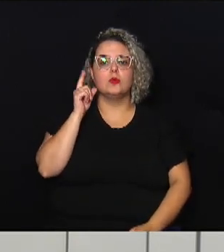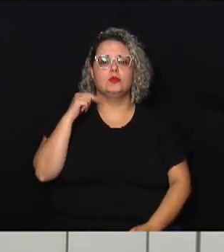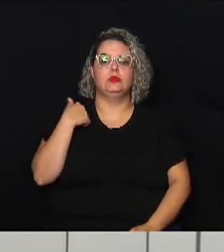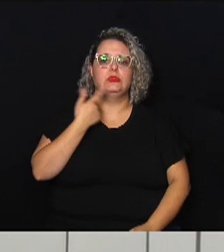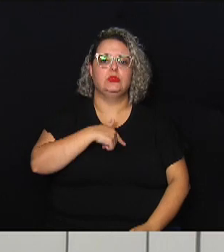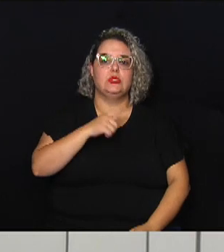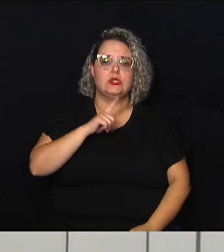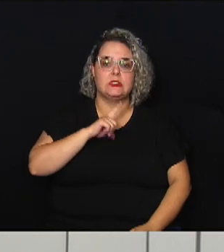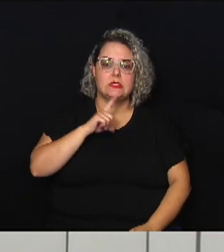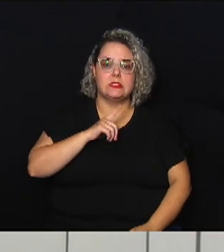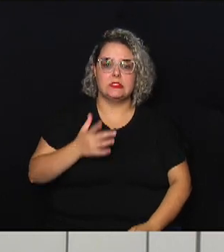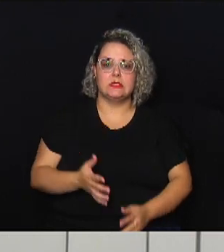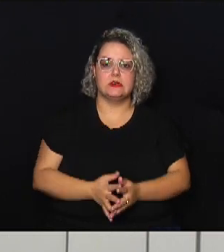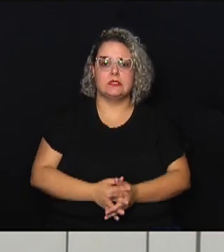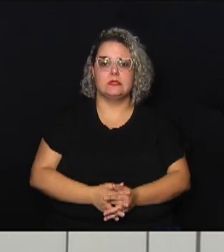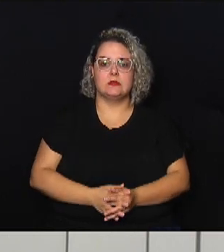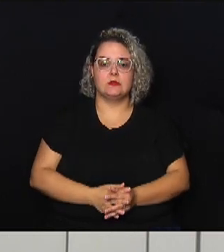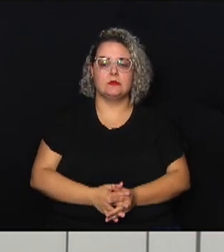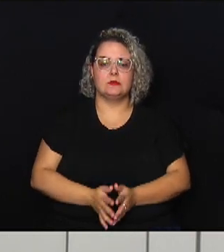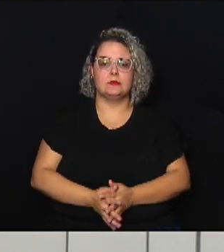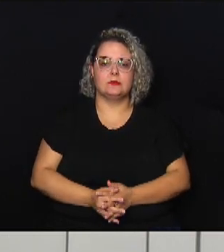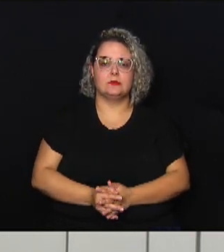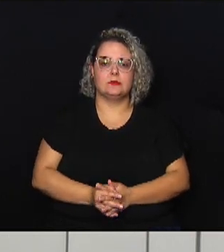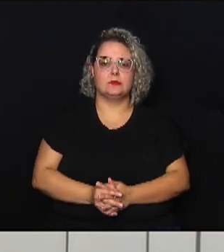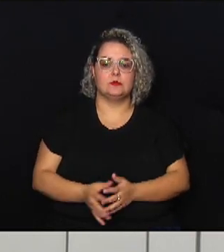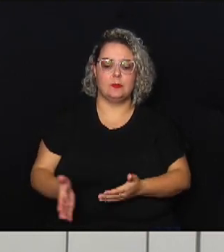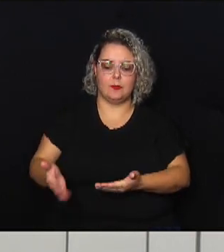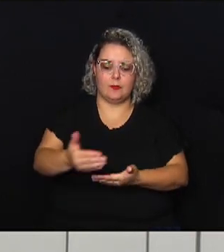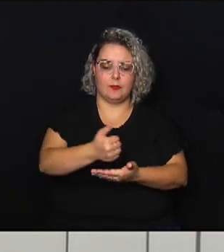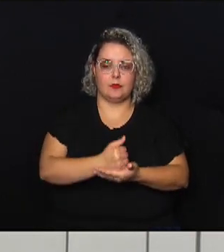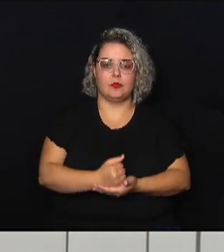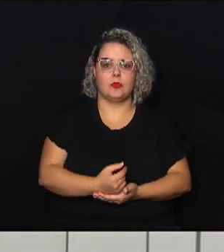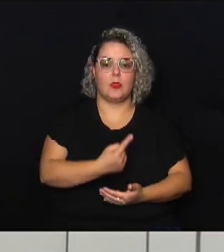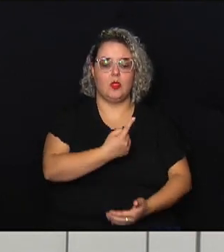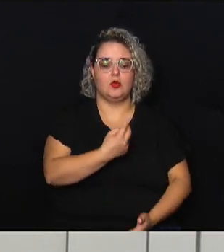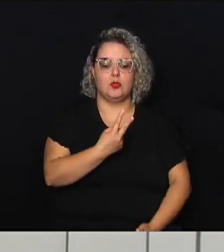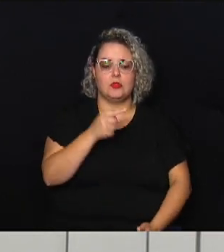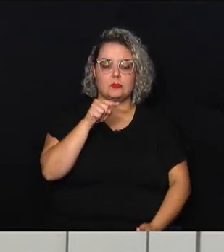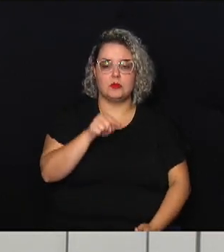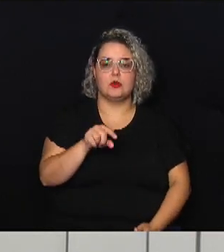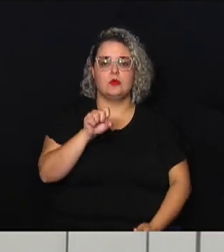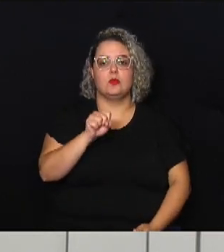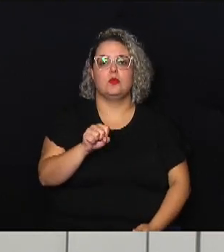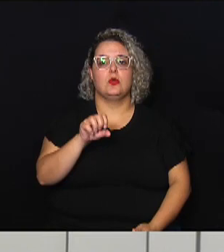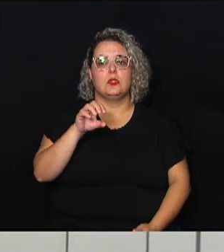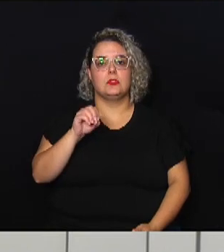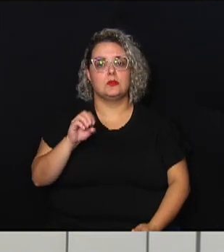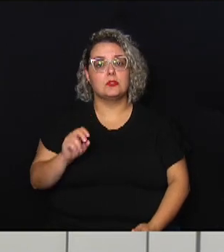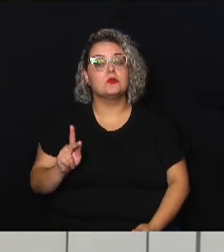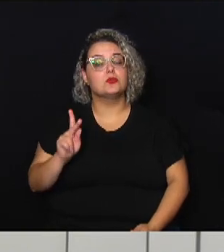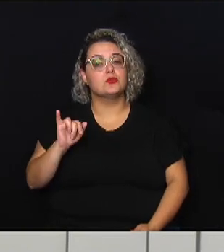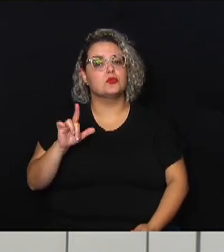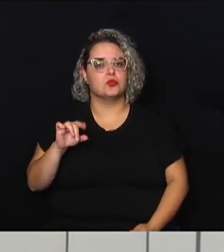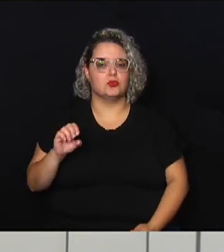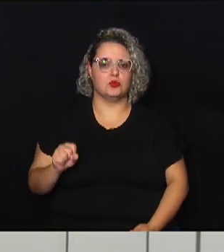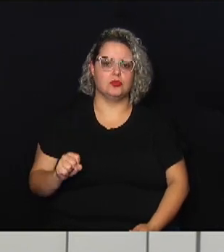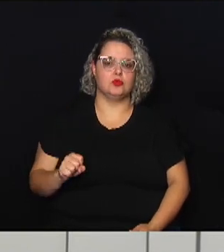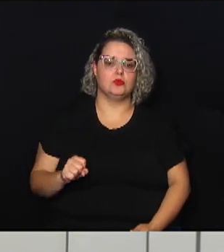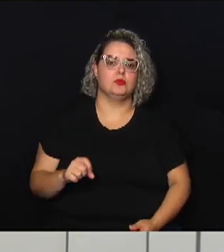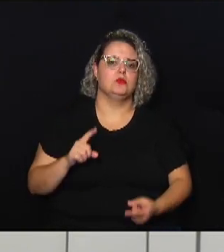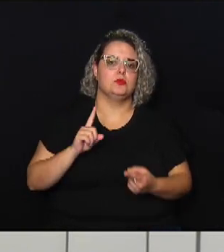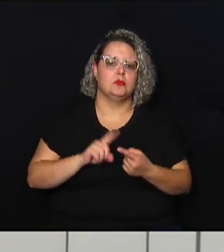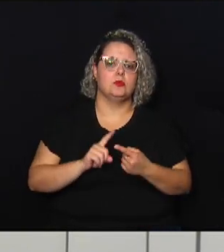teve aí a arrecadação de 12 mil e 800 quilos de doações incluindo